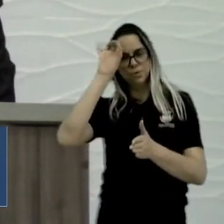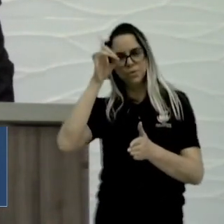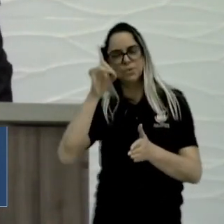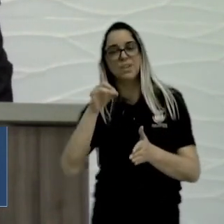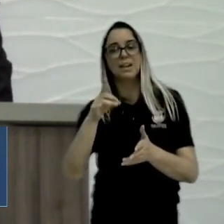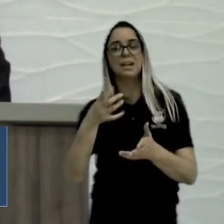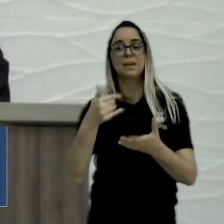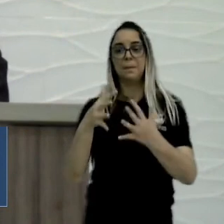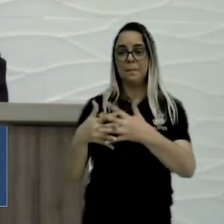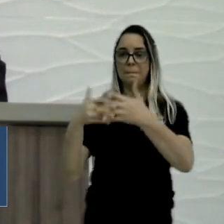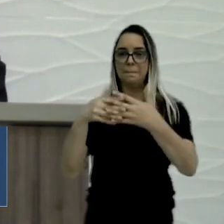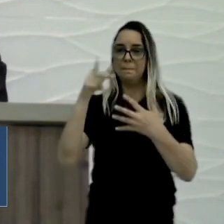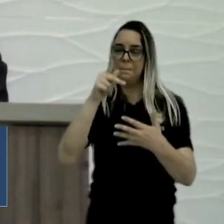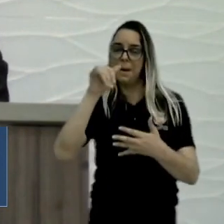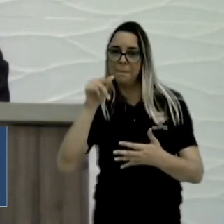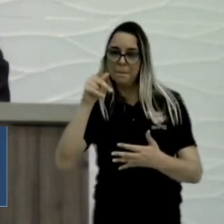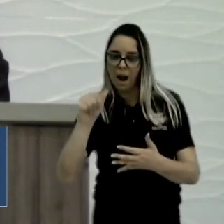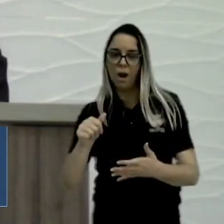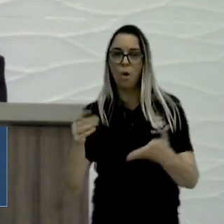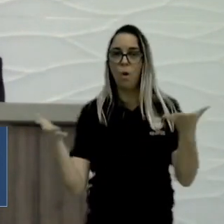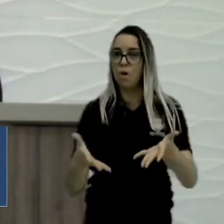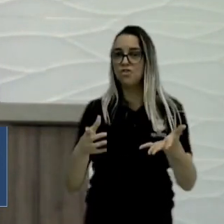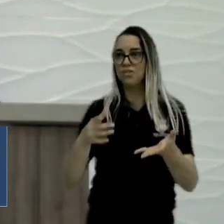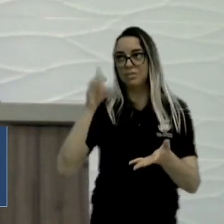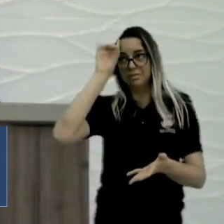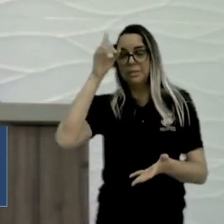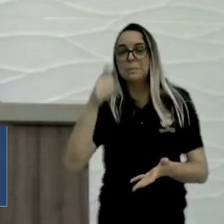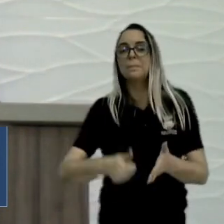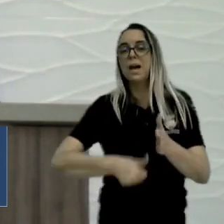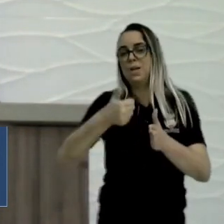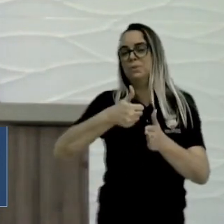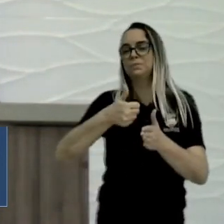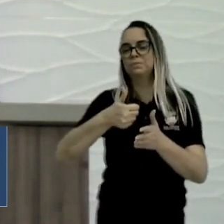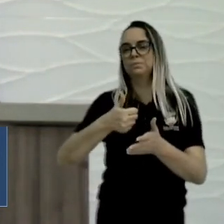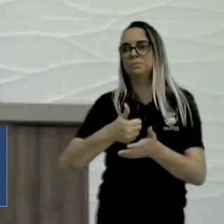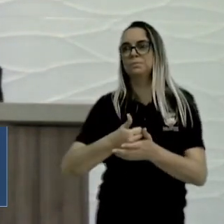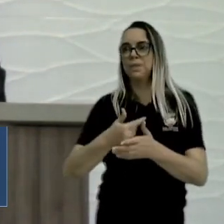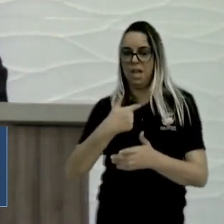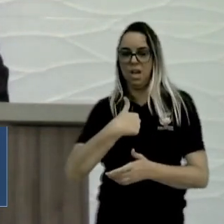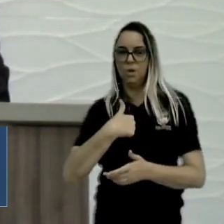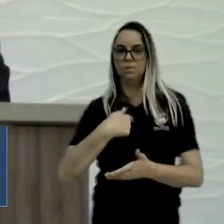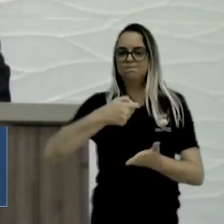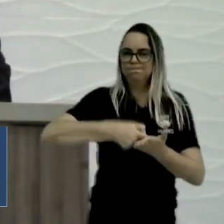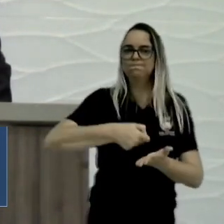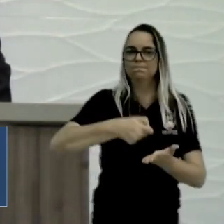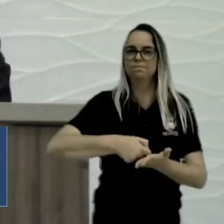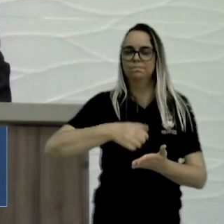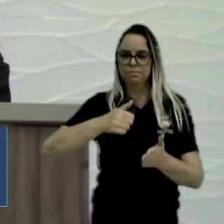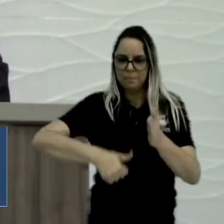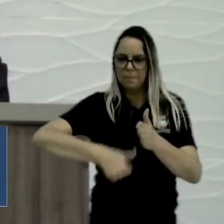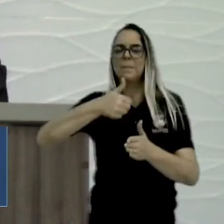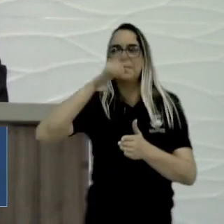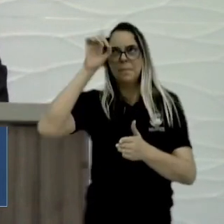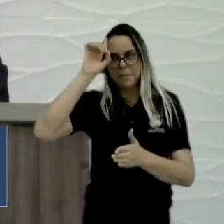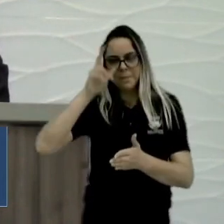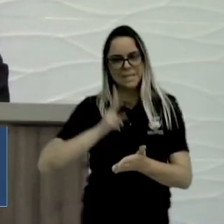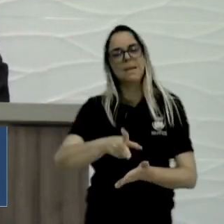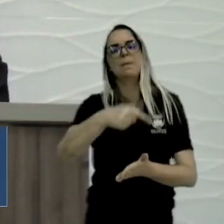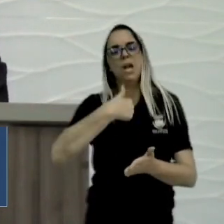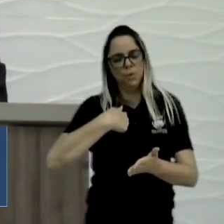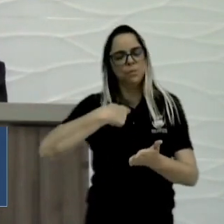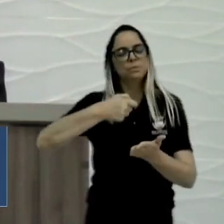já estava aqui em São Mento 1, hoje é dia primeiro, todo dia primeiro eu vou ficar cobrando aqui, todo dia primeiro